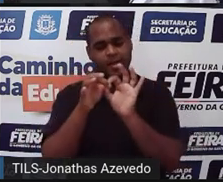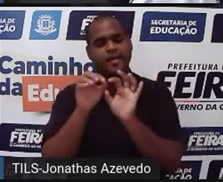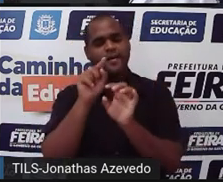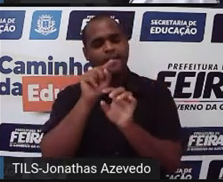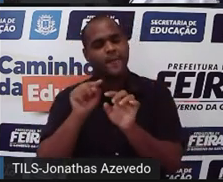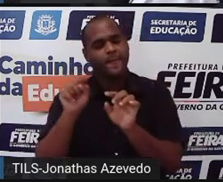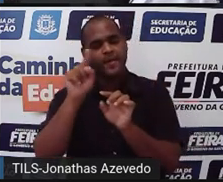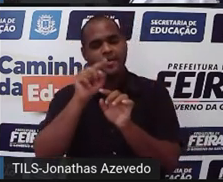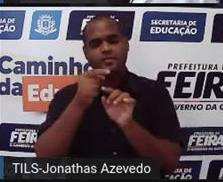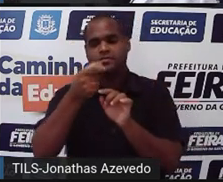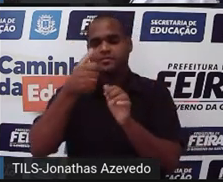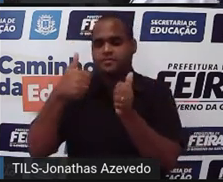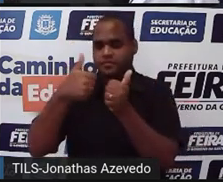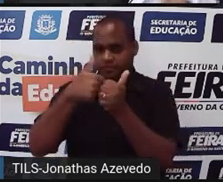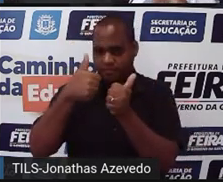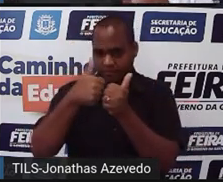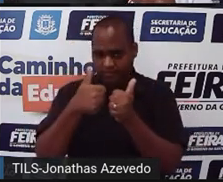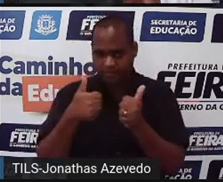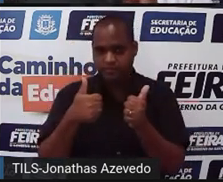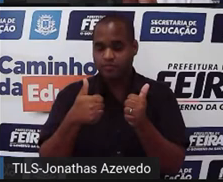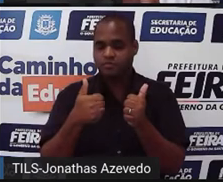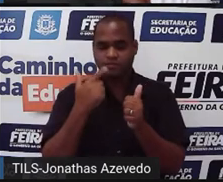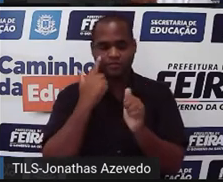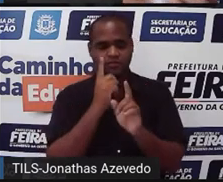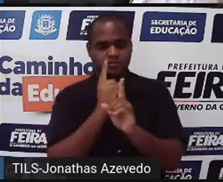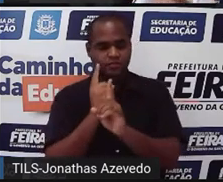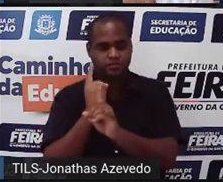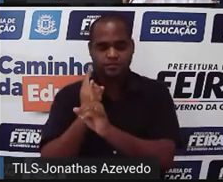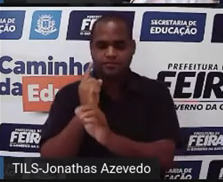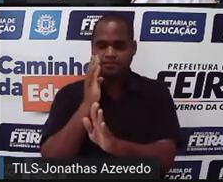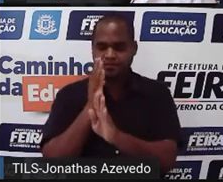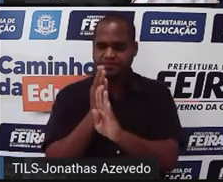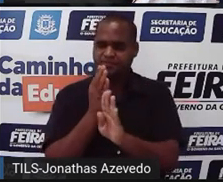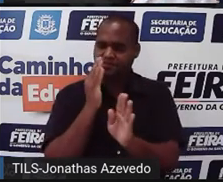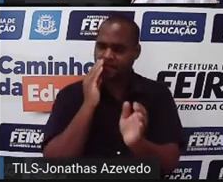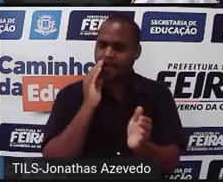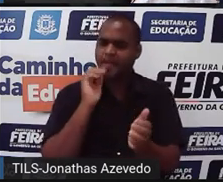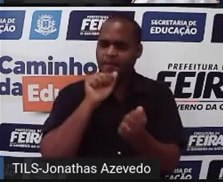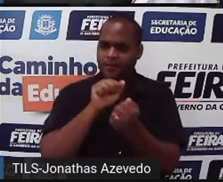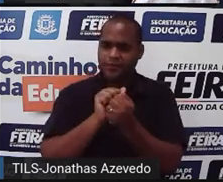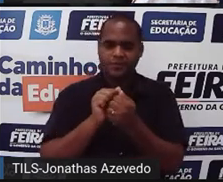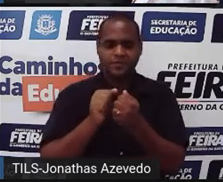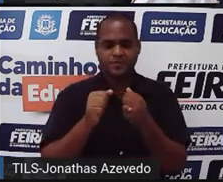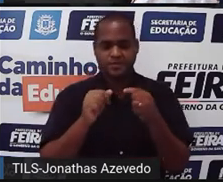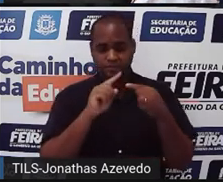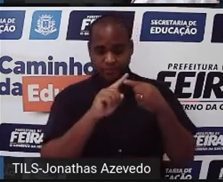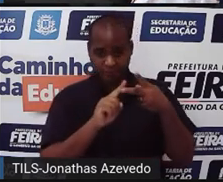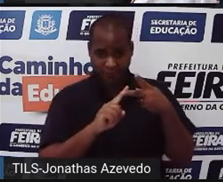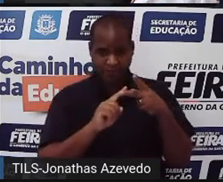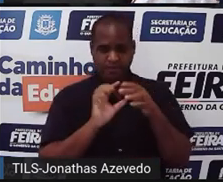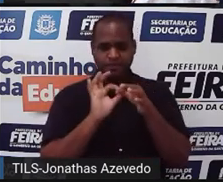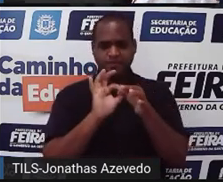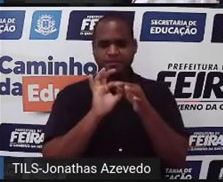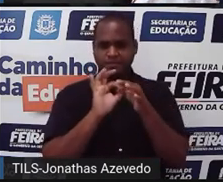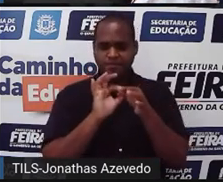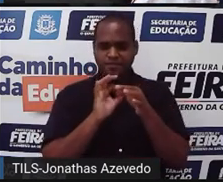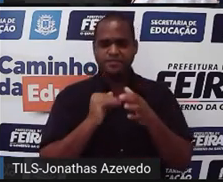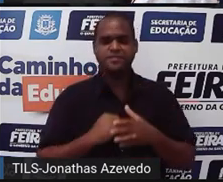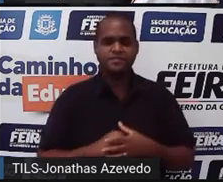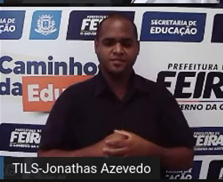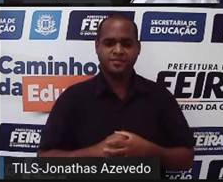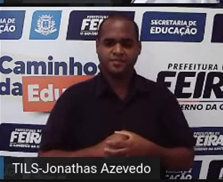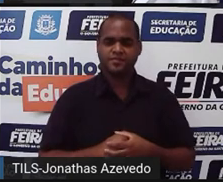forma que eu encontre um espaço que faça parte dos dois. Tá? Então veja que ali, ó